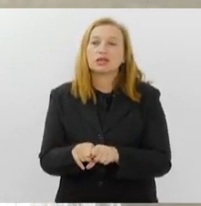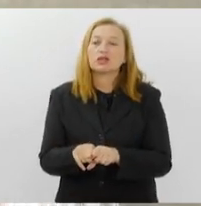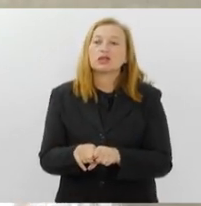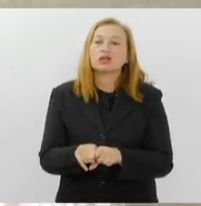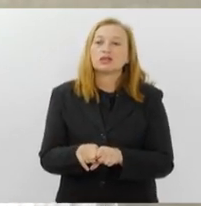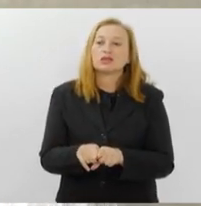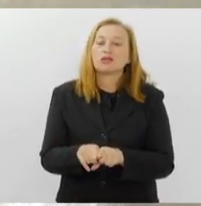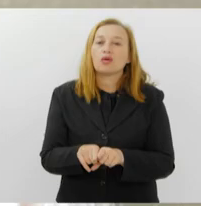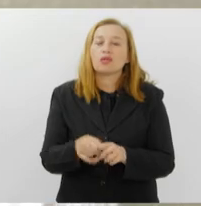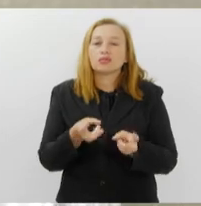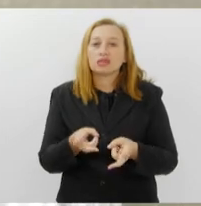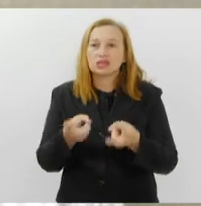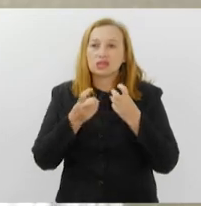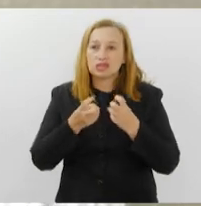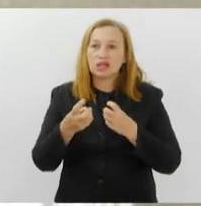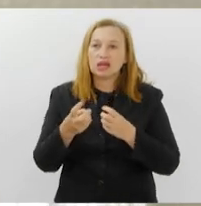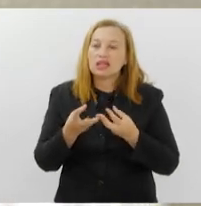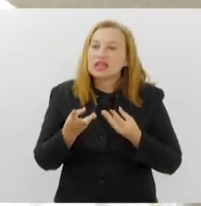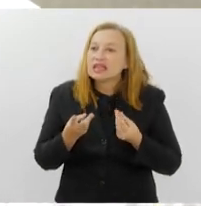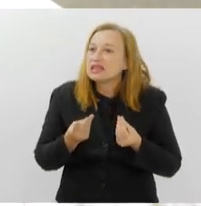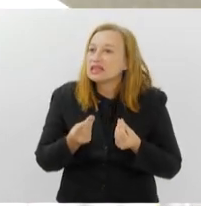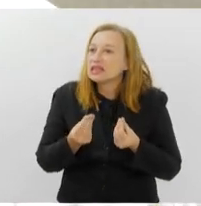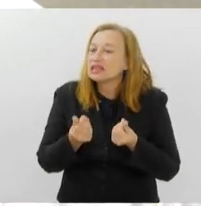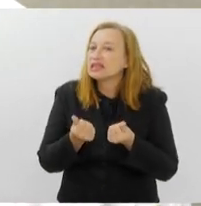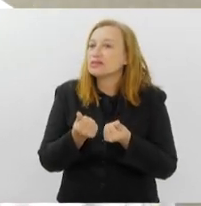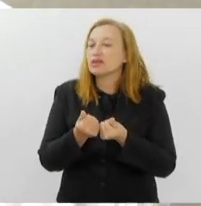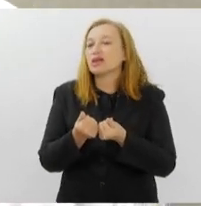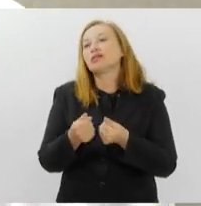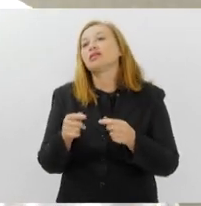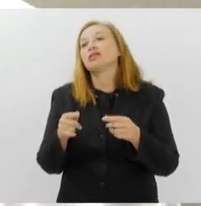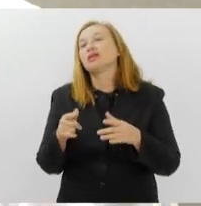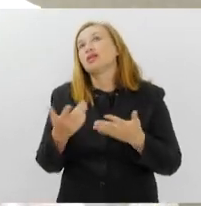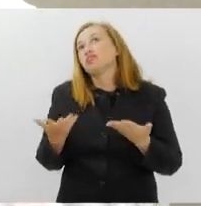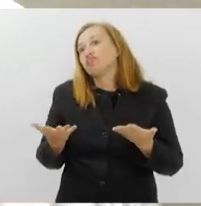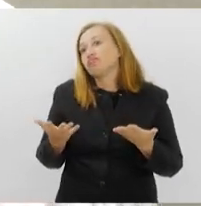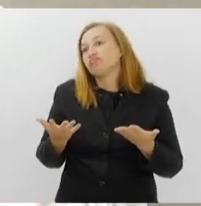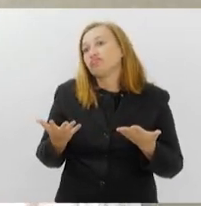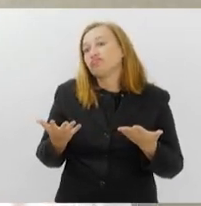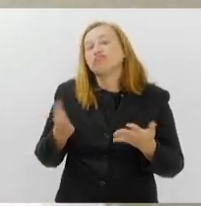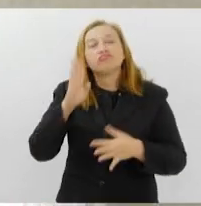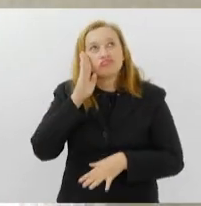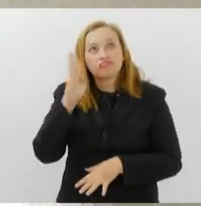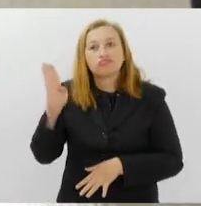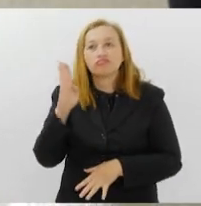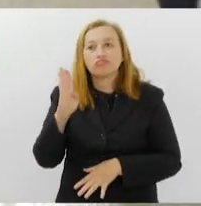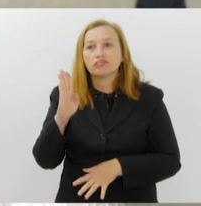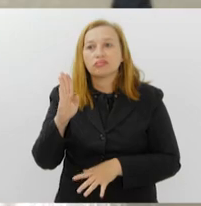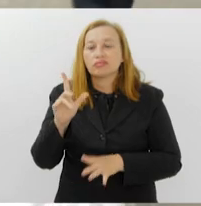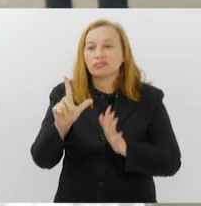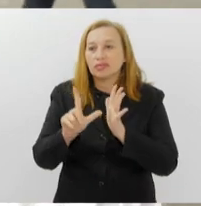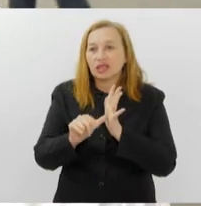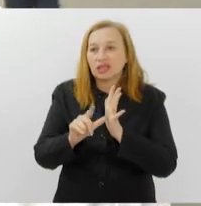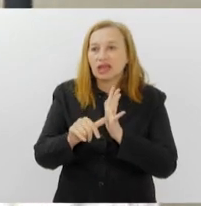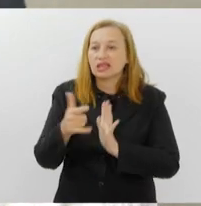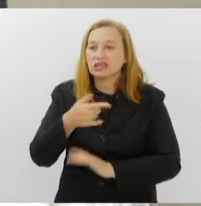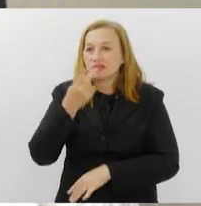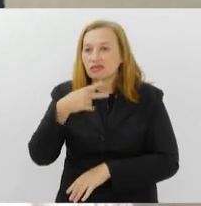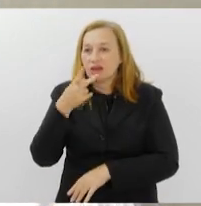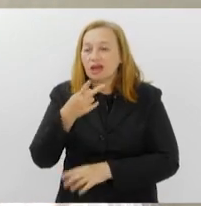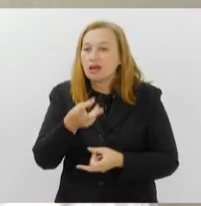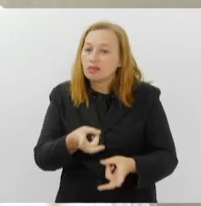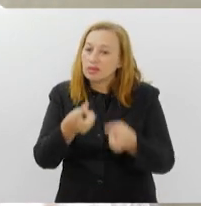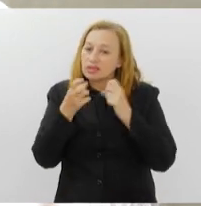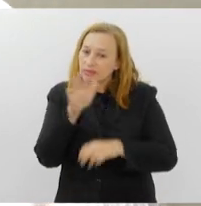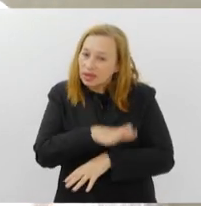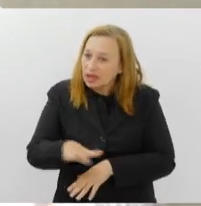quadros questões de sensibilidade. Mas, enfim, o principal, o atraso de fala. Quando perceber que a